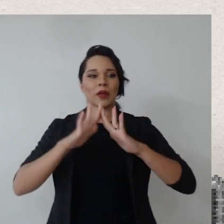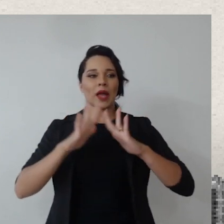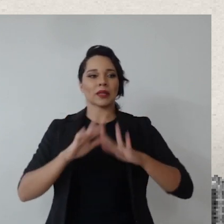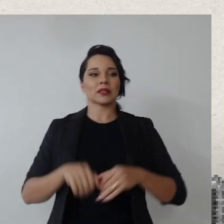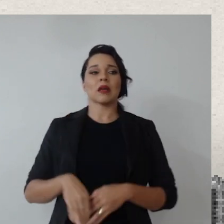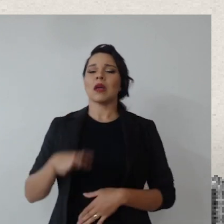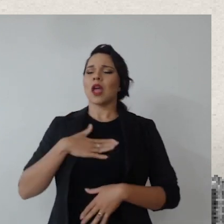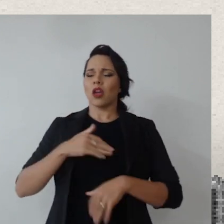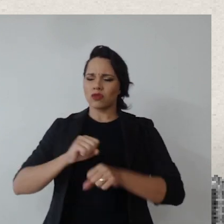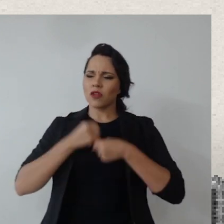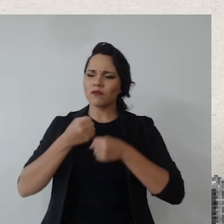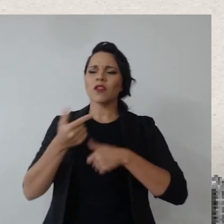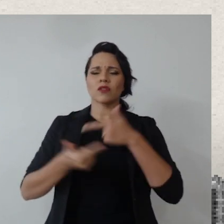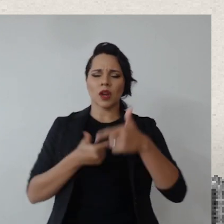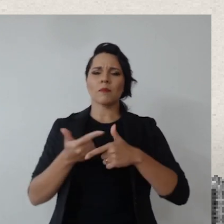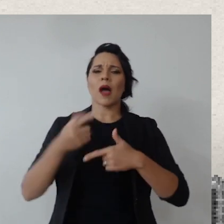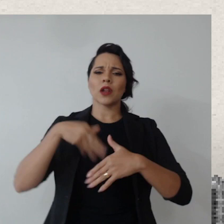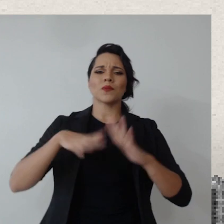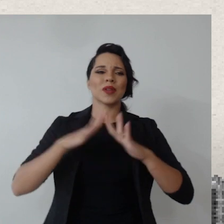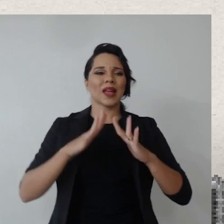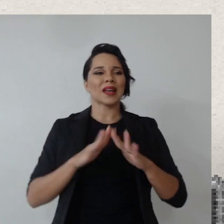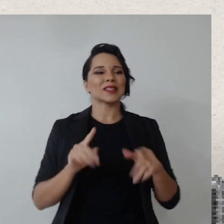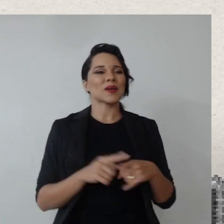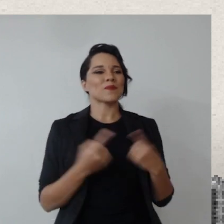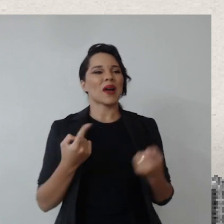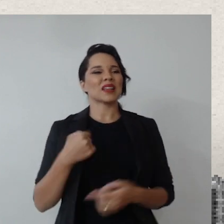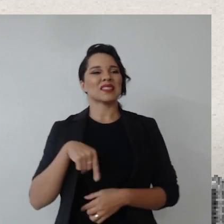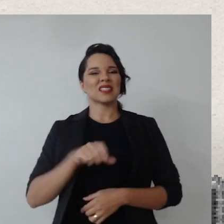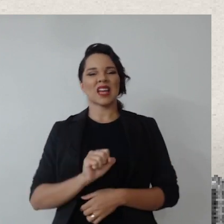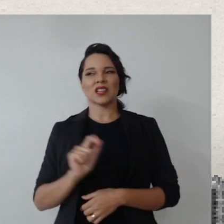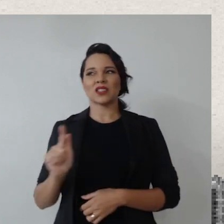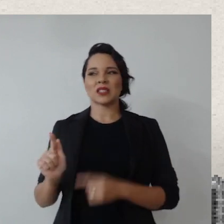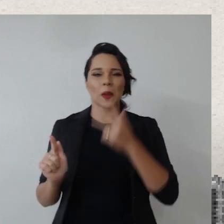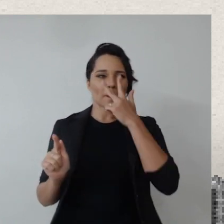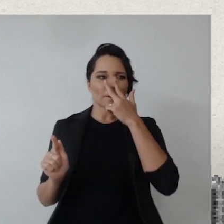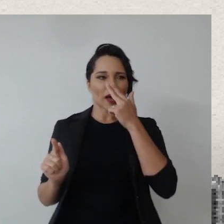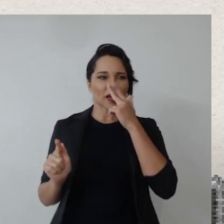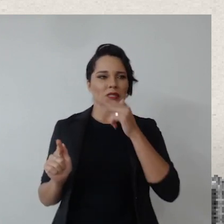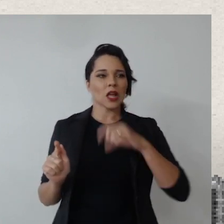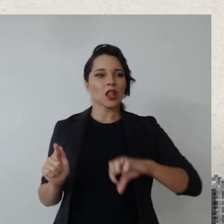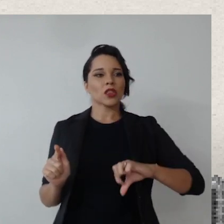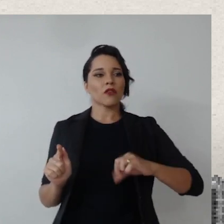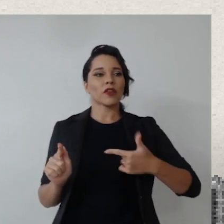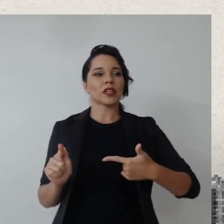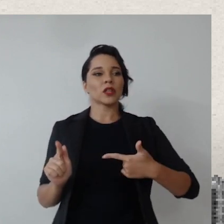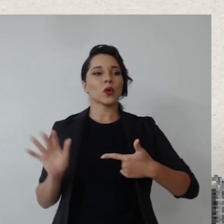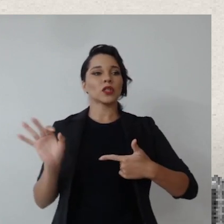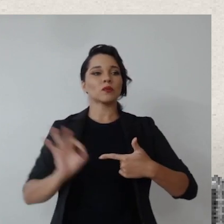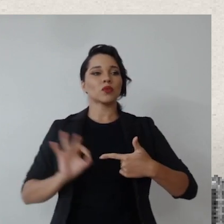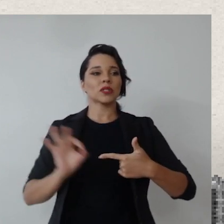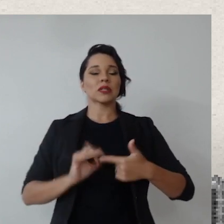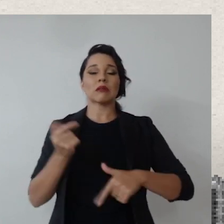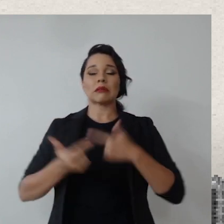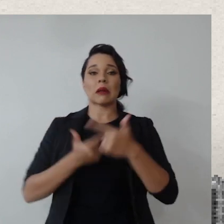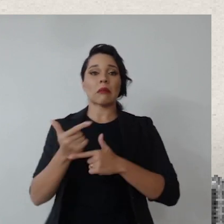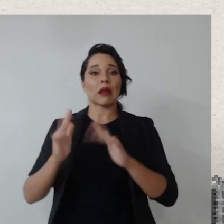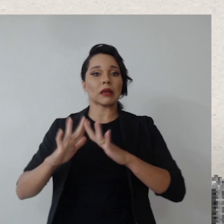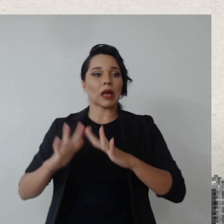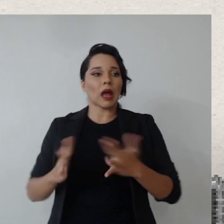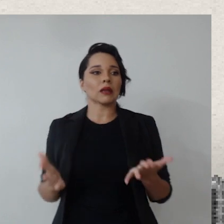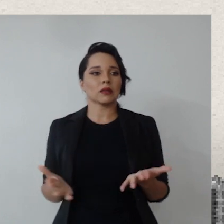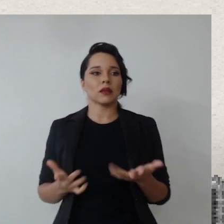eu sou o defensor do teletrabalho, mas hoje a nossa agência, acho que salvo engano, a gente está com 92% em